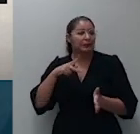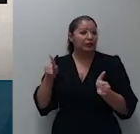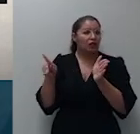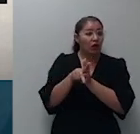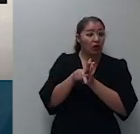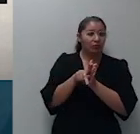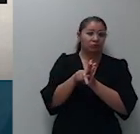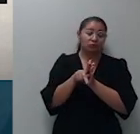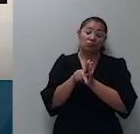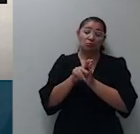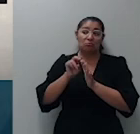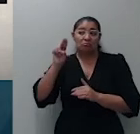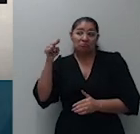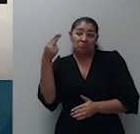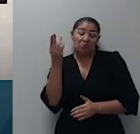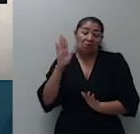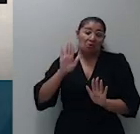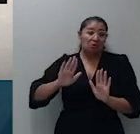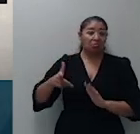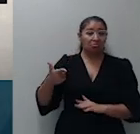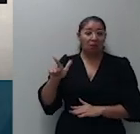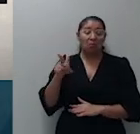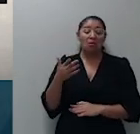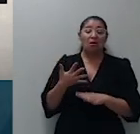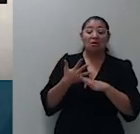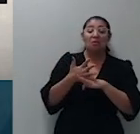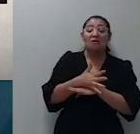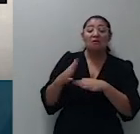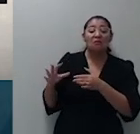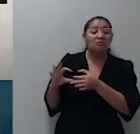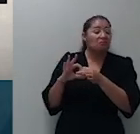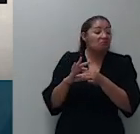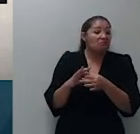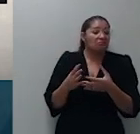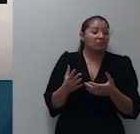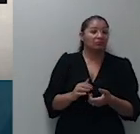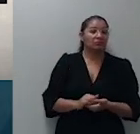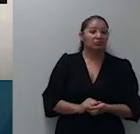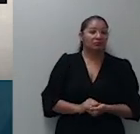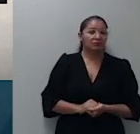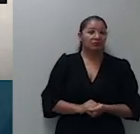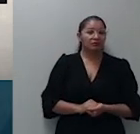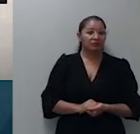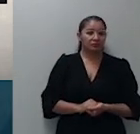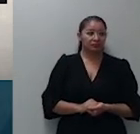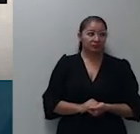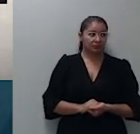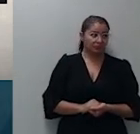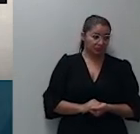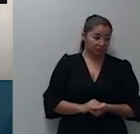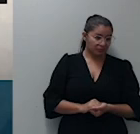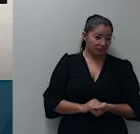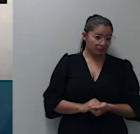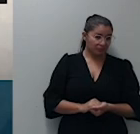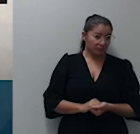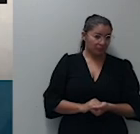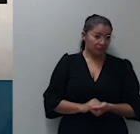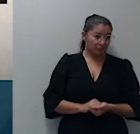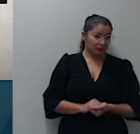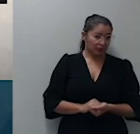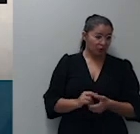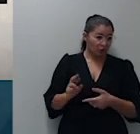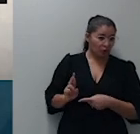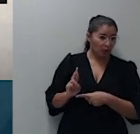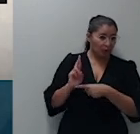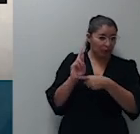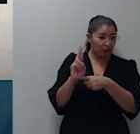possibilidade de a União ingressar ou não como opoente e o evidente relator entendeu que sim